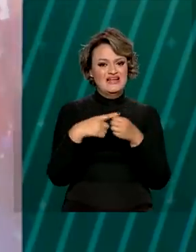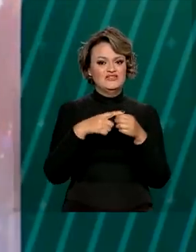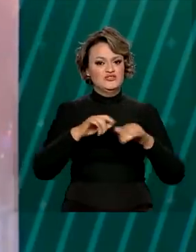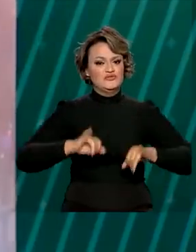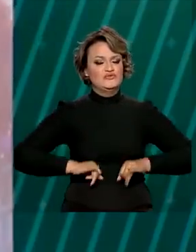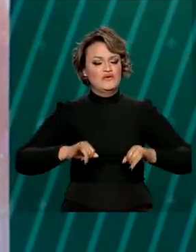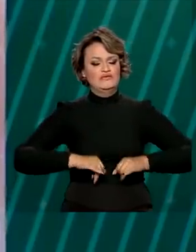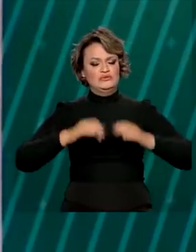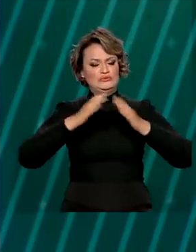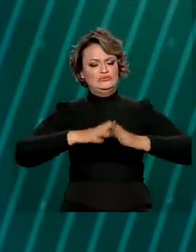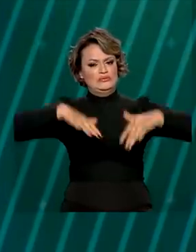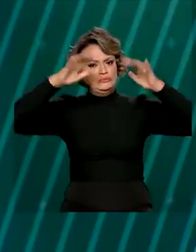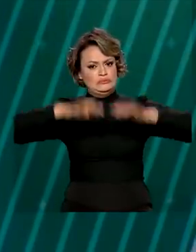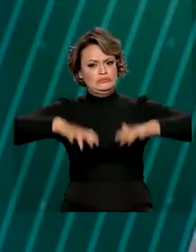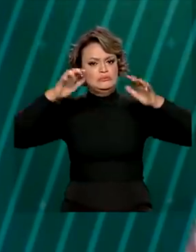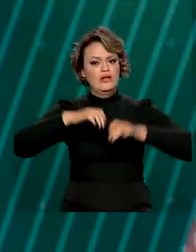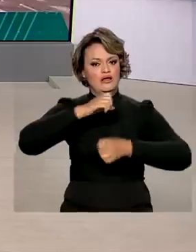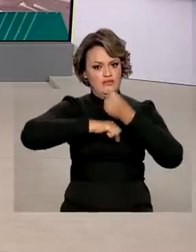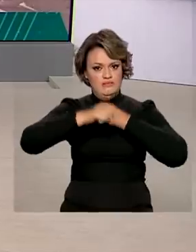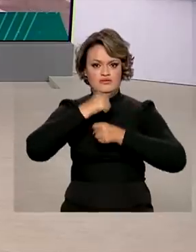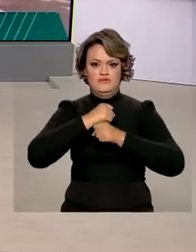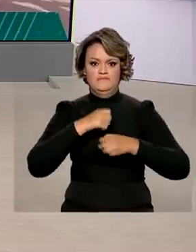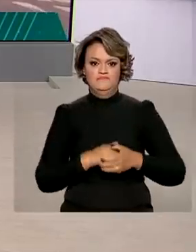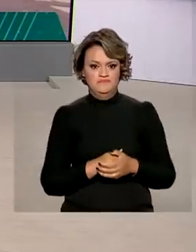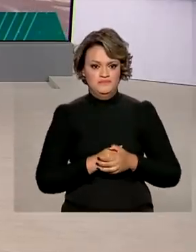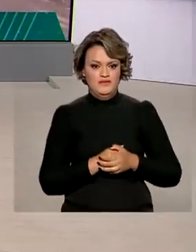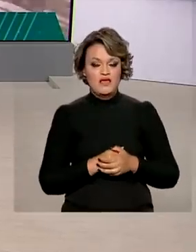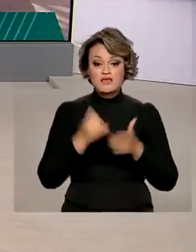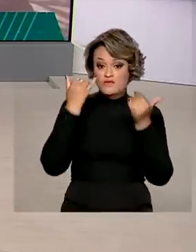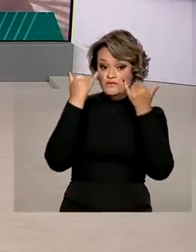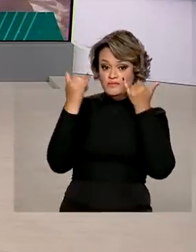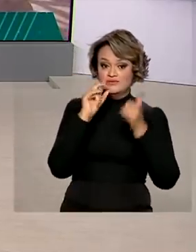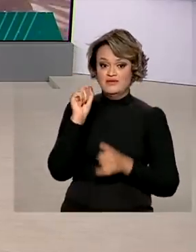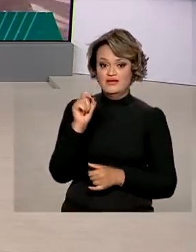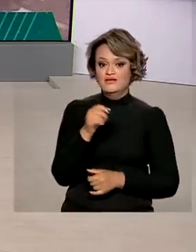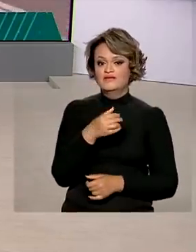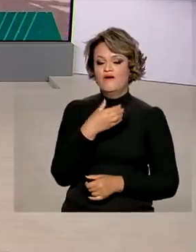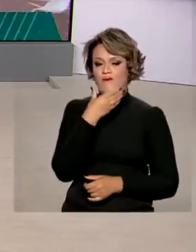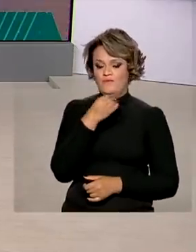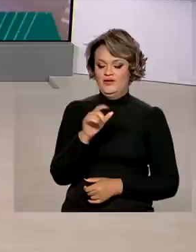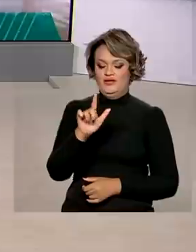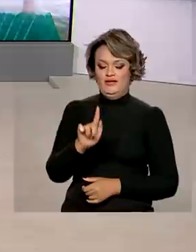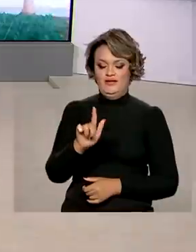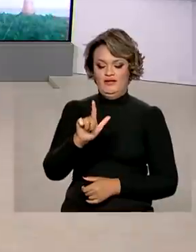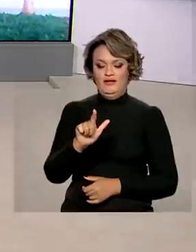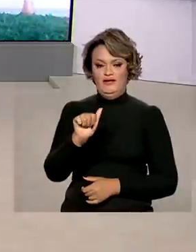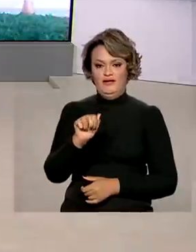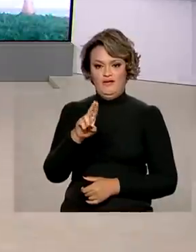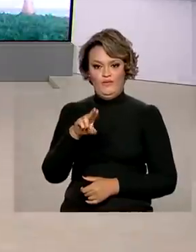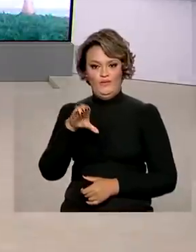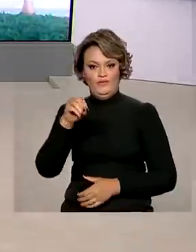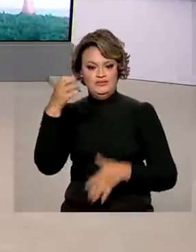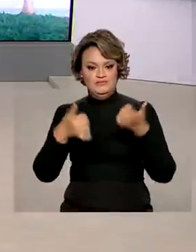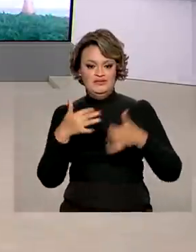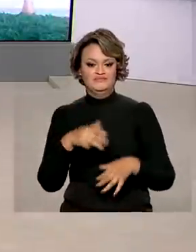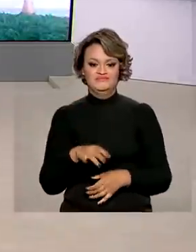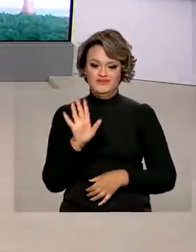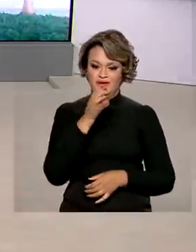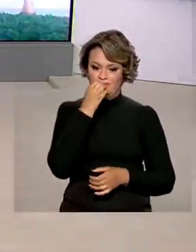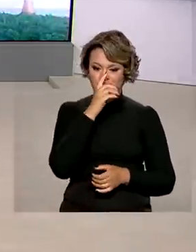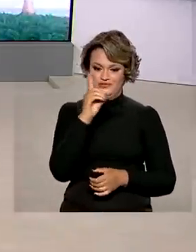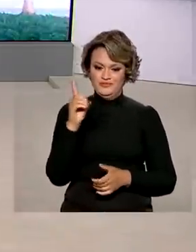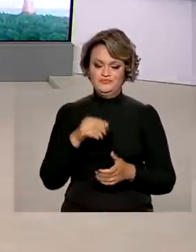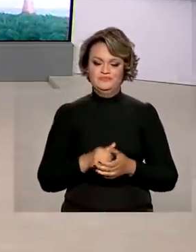pelas fortes chuvas no ano passado. Quem tem mais informações é o repórter Glauco de Queiroz. Glauco, bom dia para você.